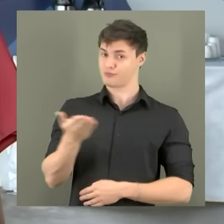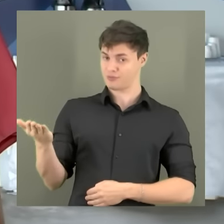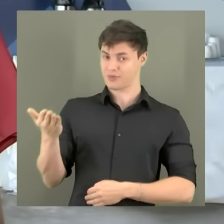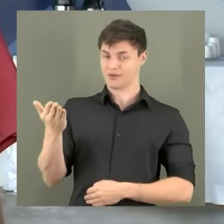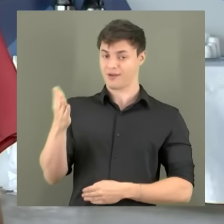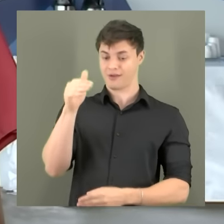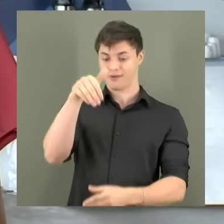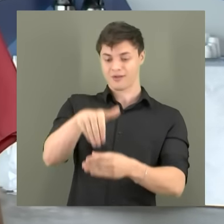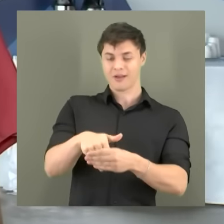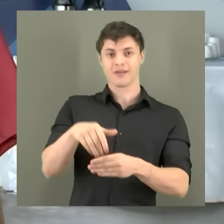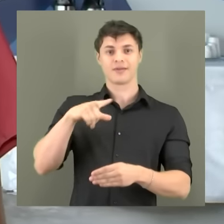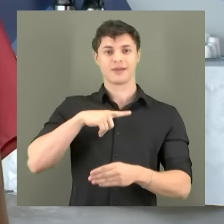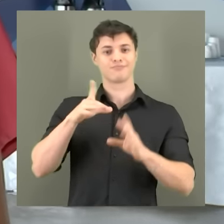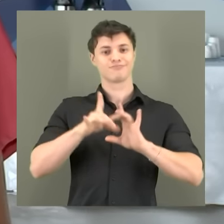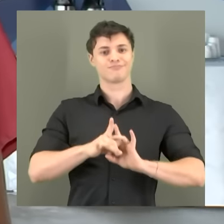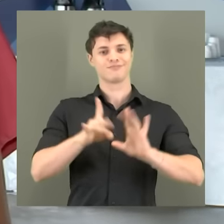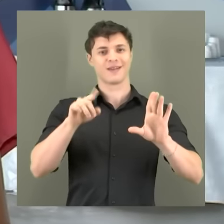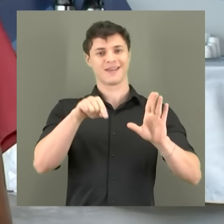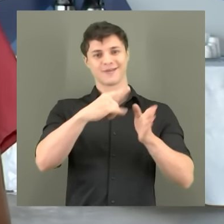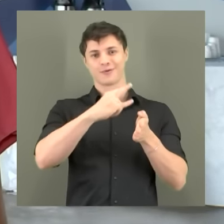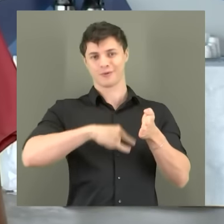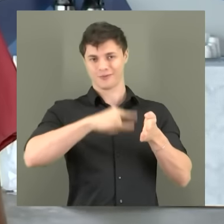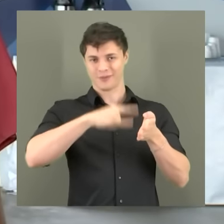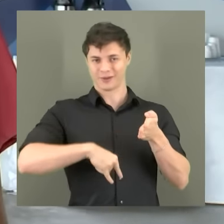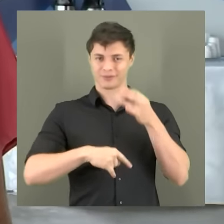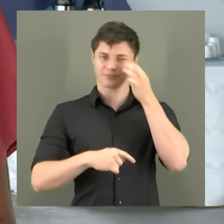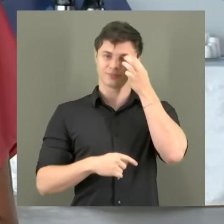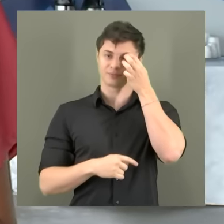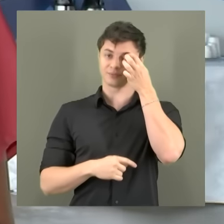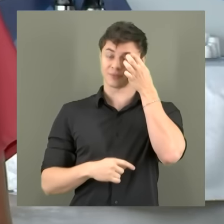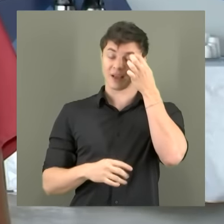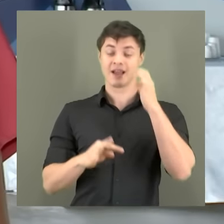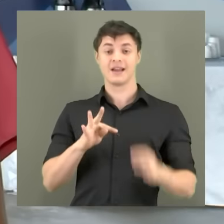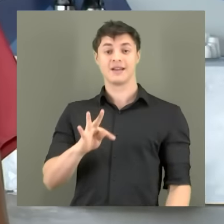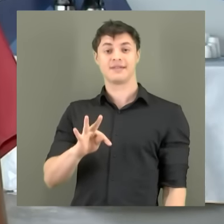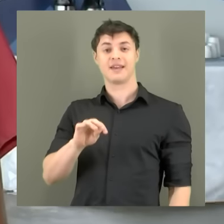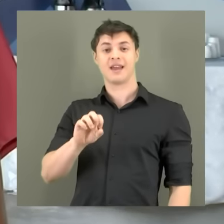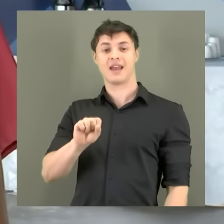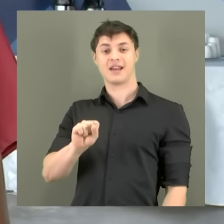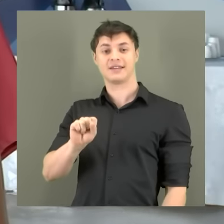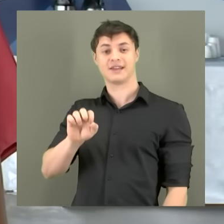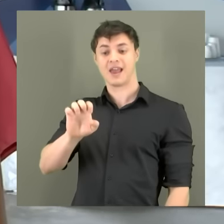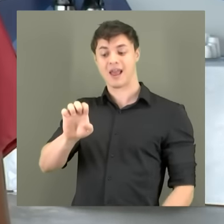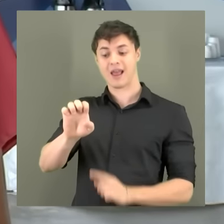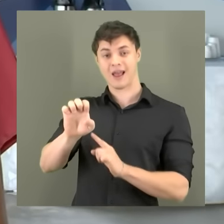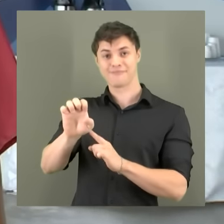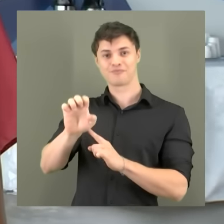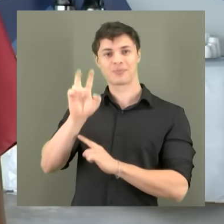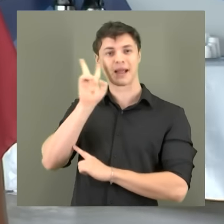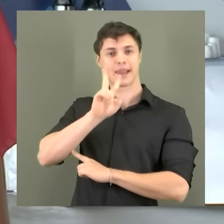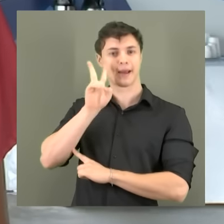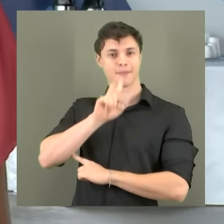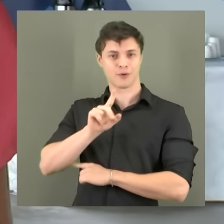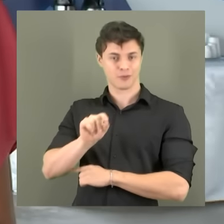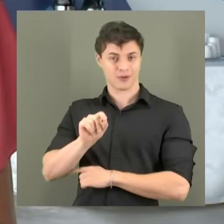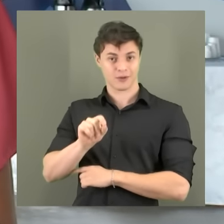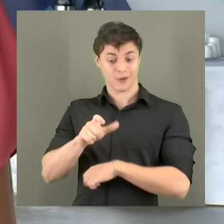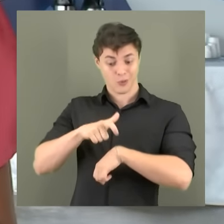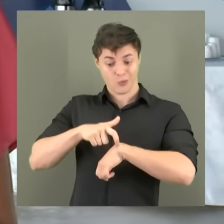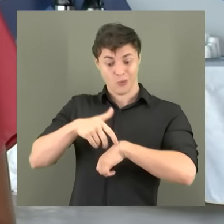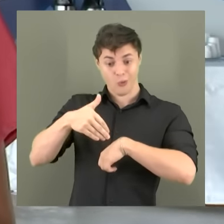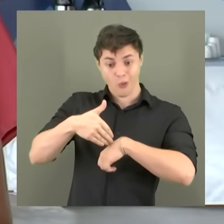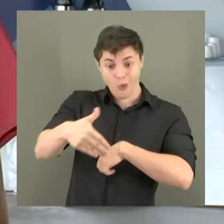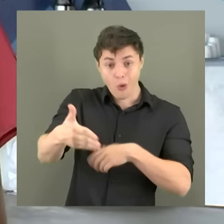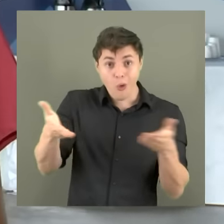à disposição este documento. O Tribunal Superior Eleitoral lembra que a partir de hoje já não é mais